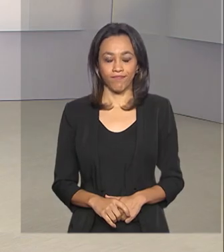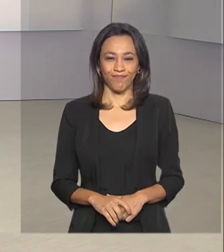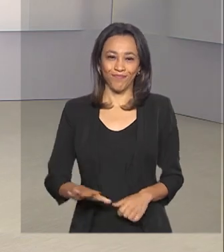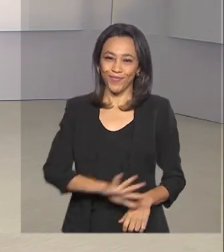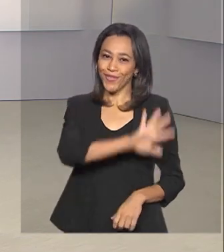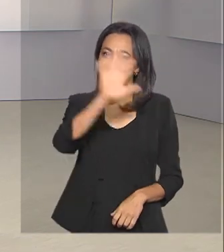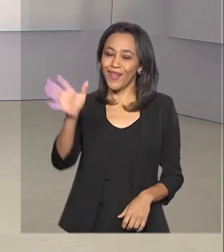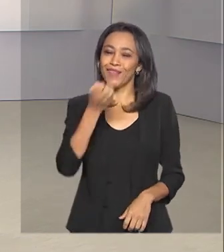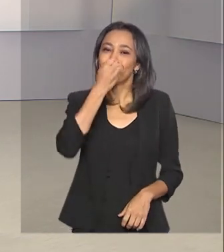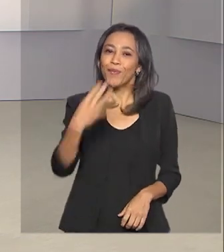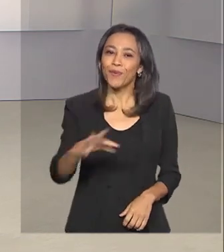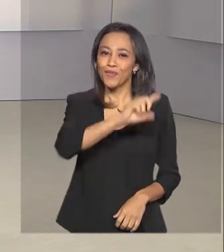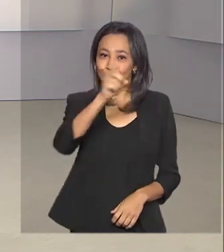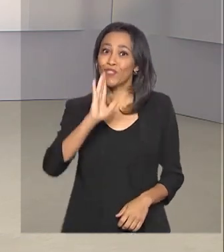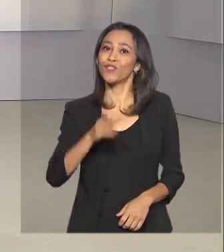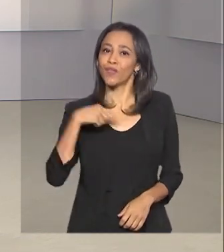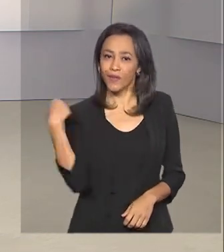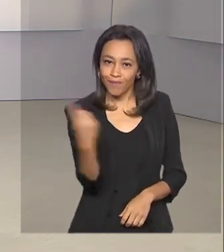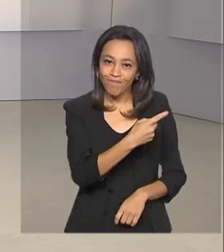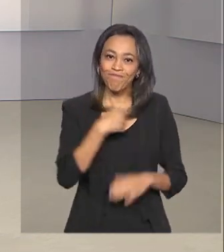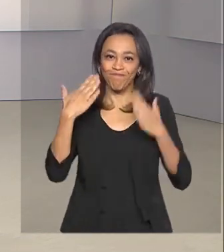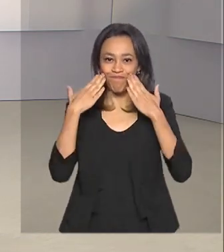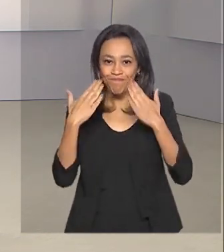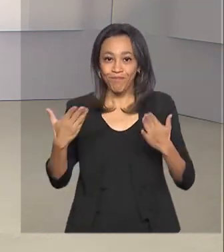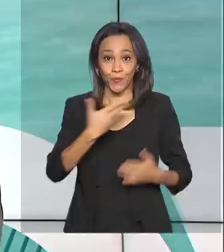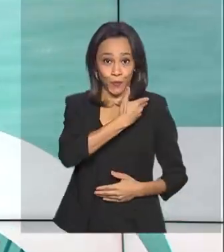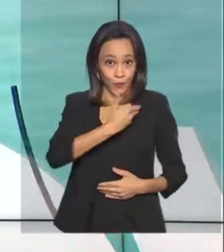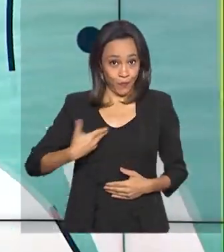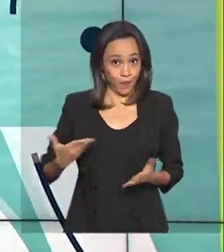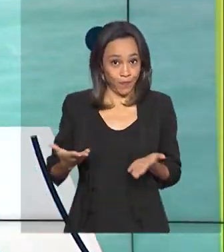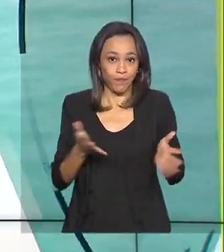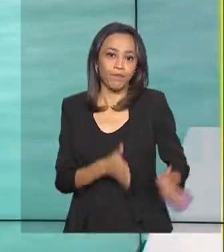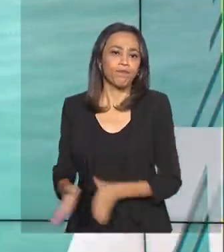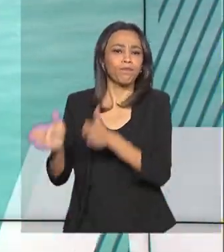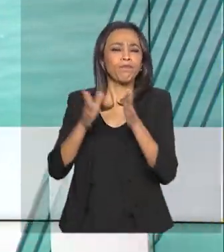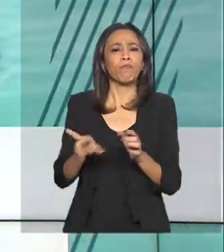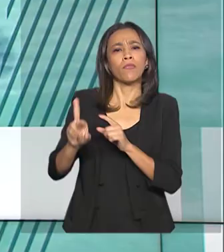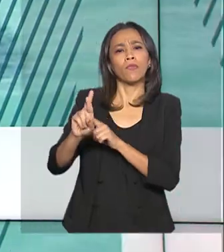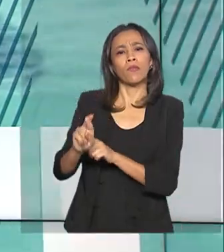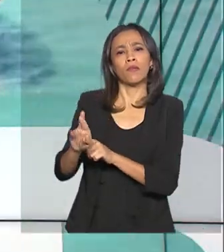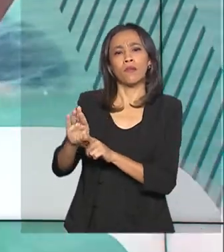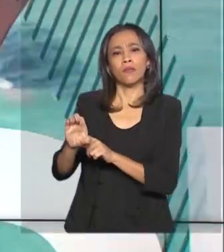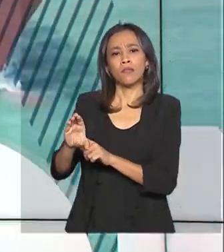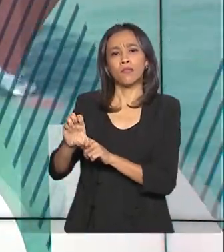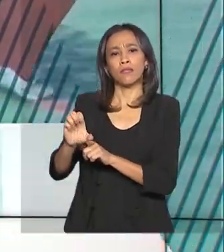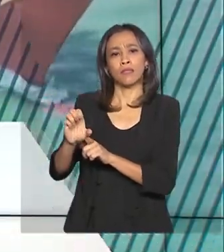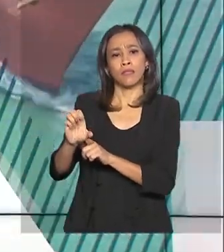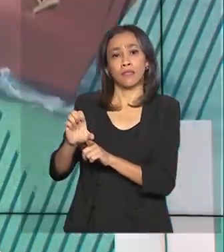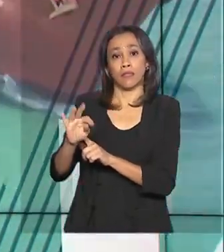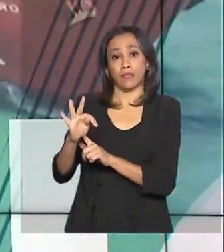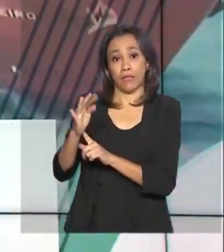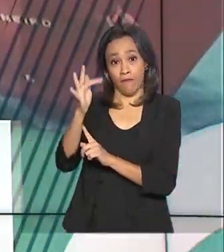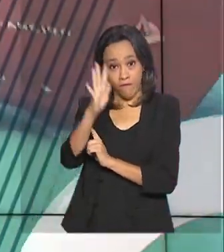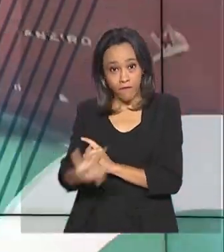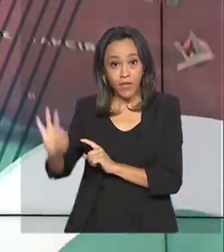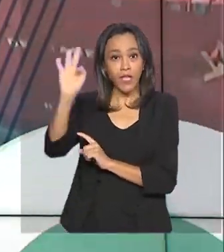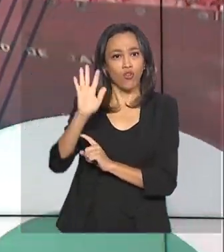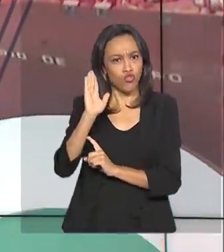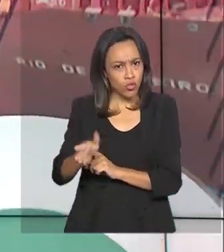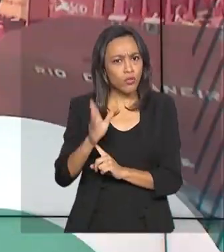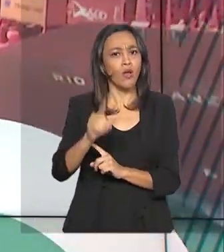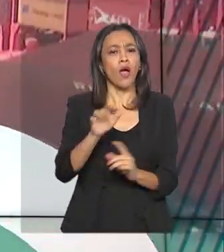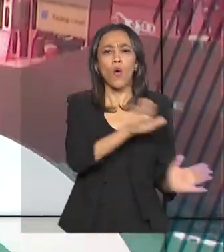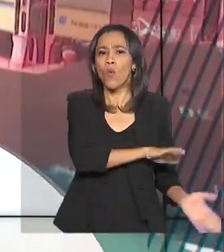Olá, bom dia. Já estamos no ar com o governo agora. A Receita Federal liberou hoje consulta ao primeiro lote de